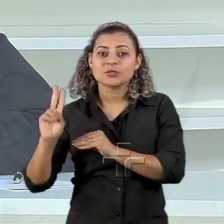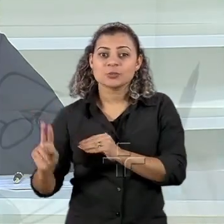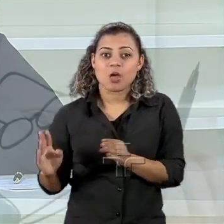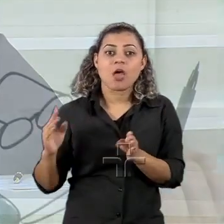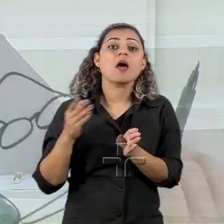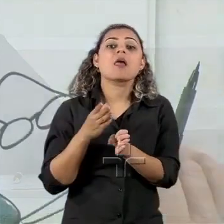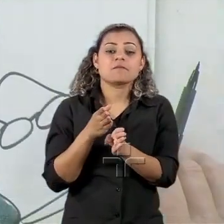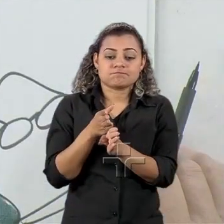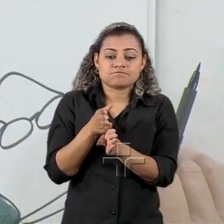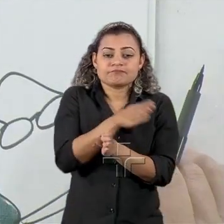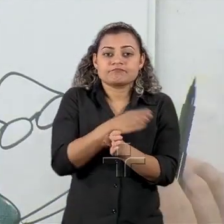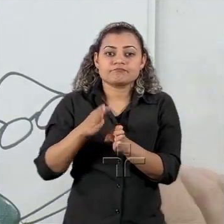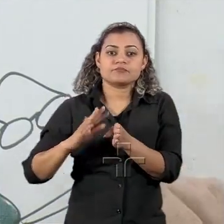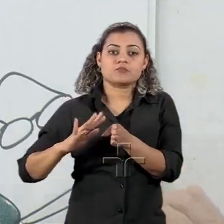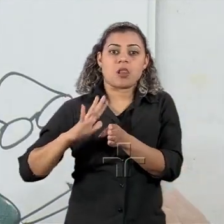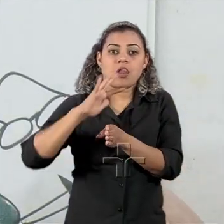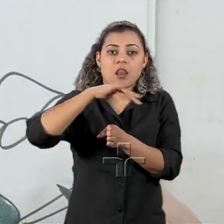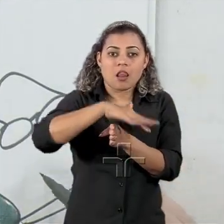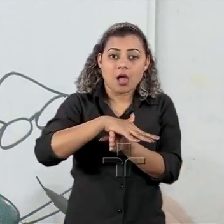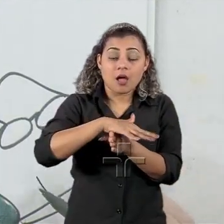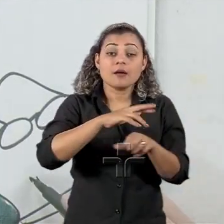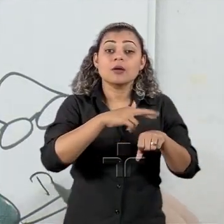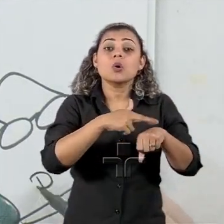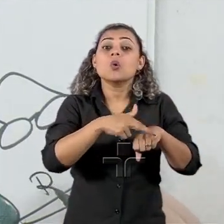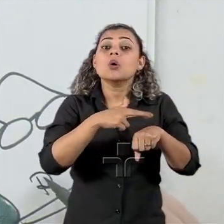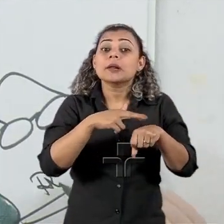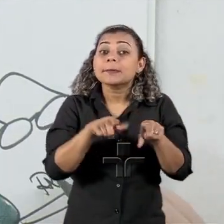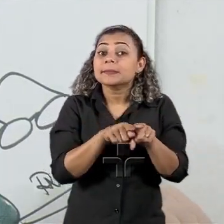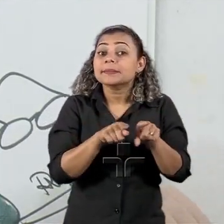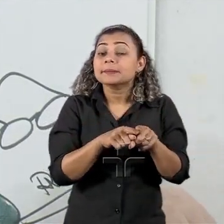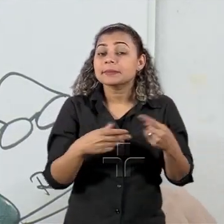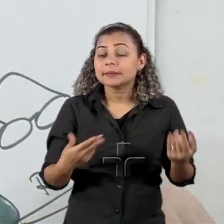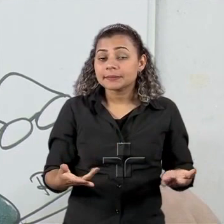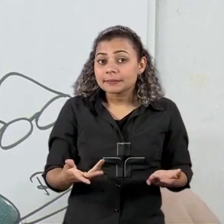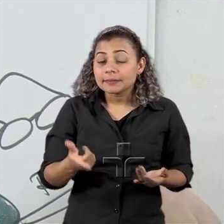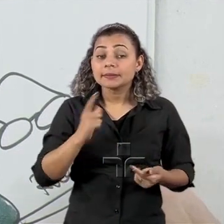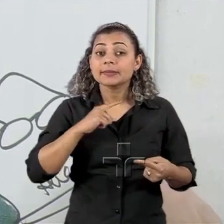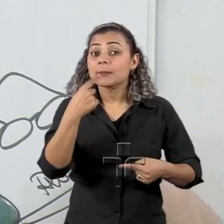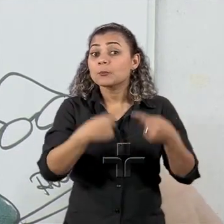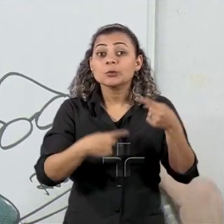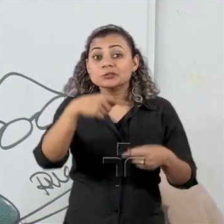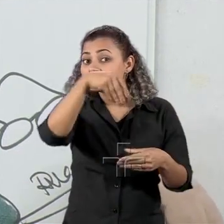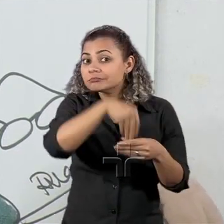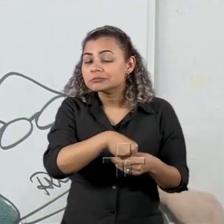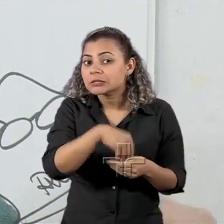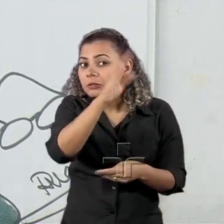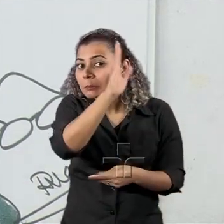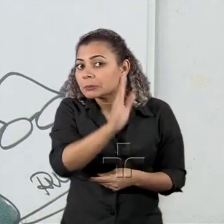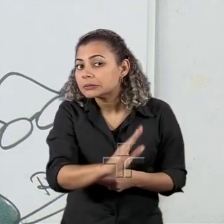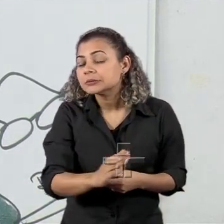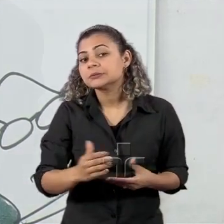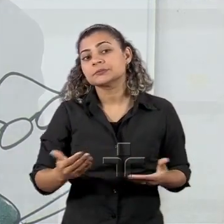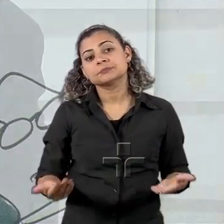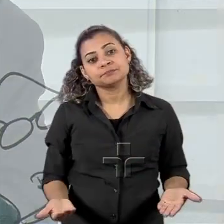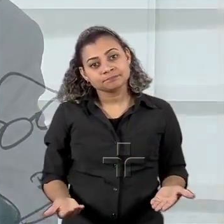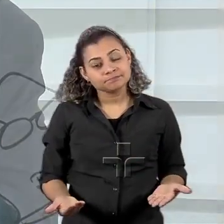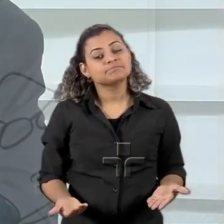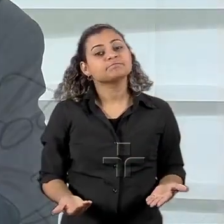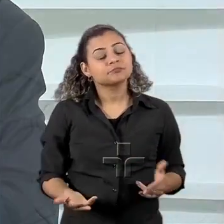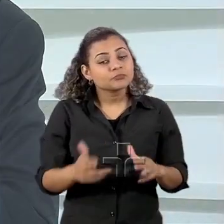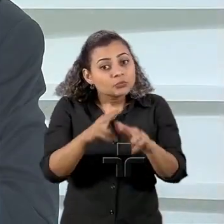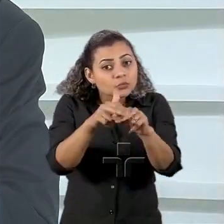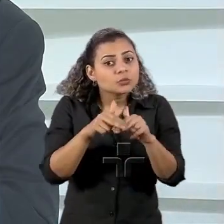isso que a Venezuela se tornou uma questão de política interna no Brasil. Em relação à